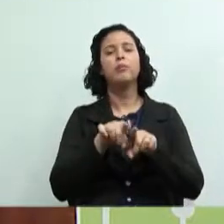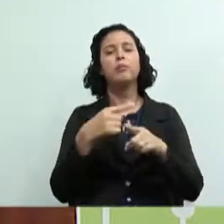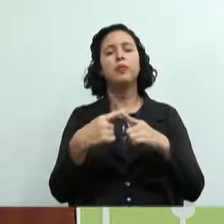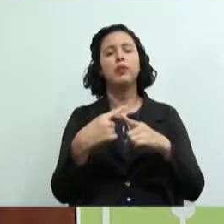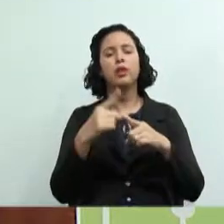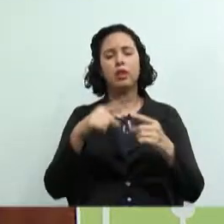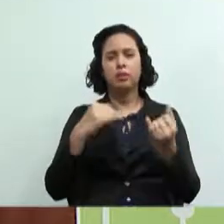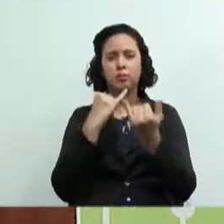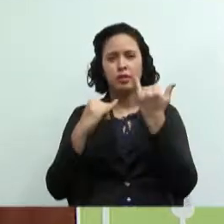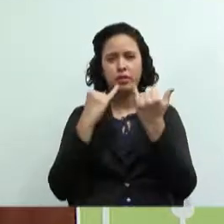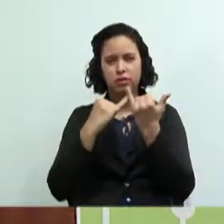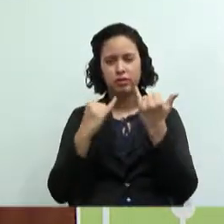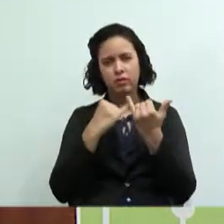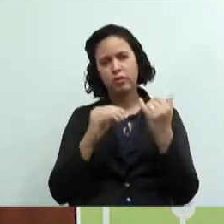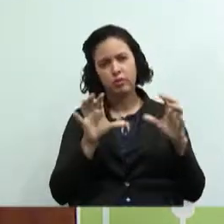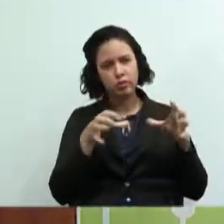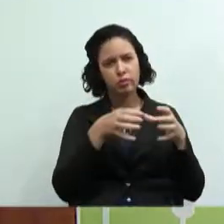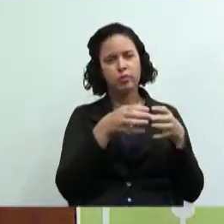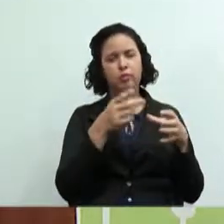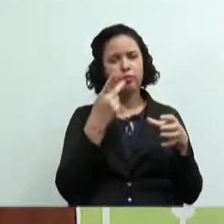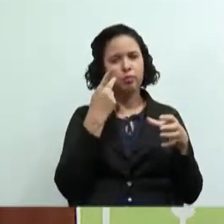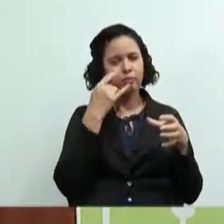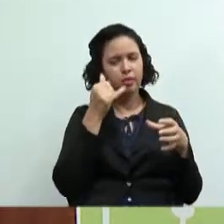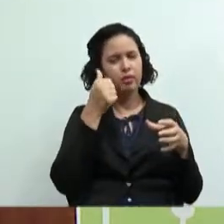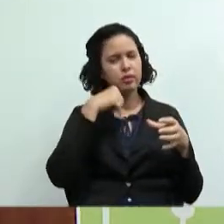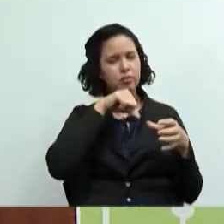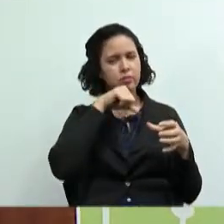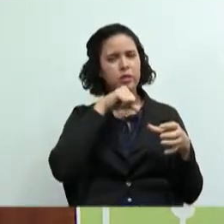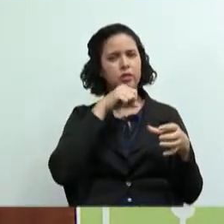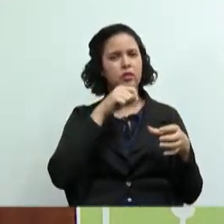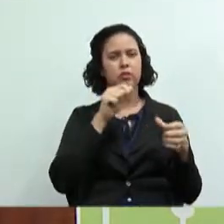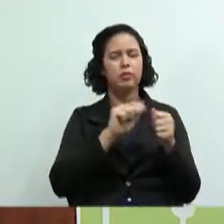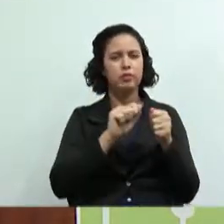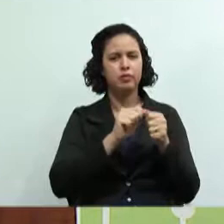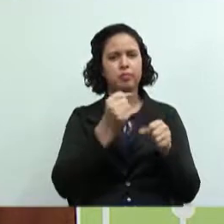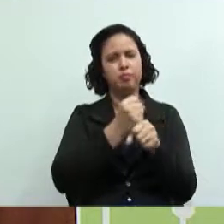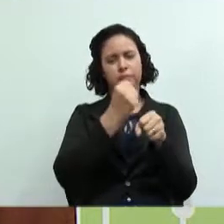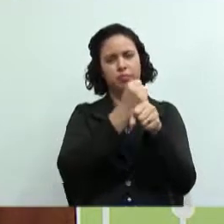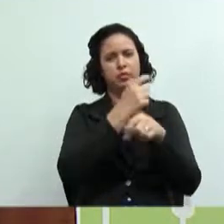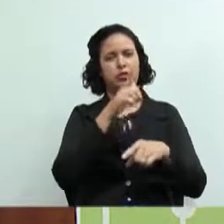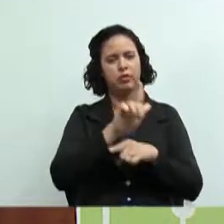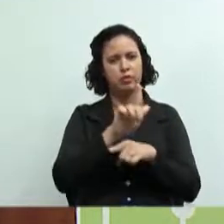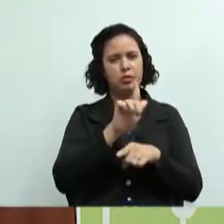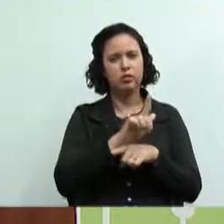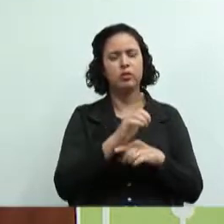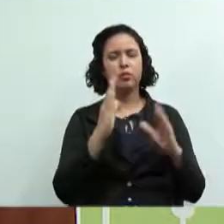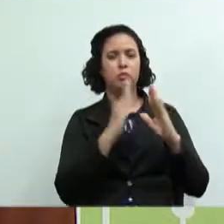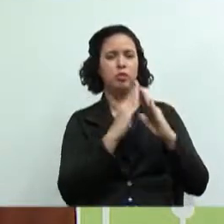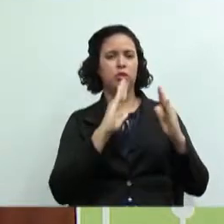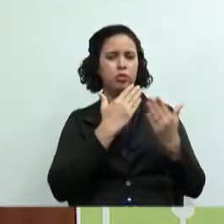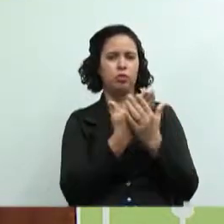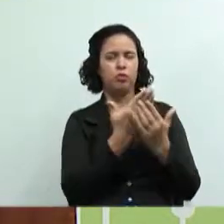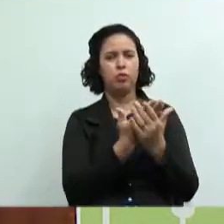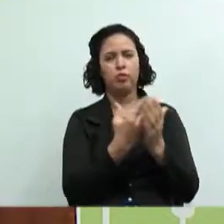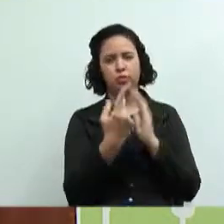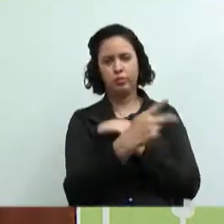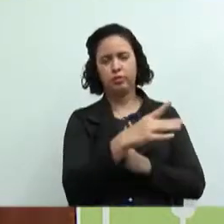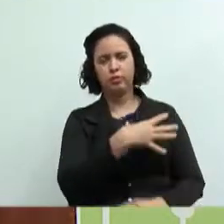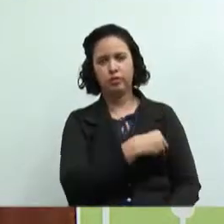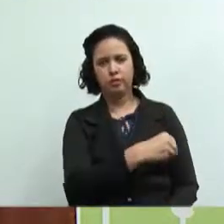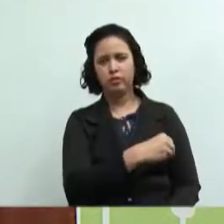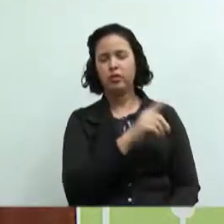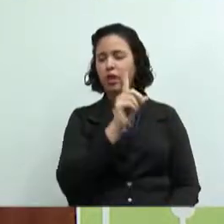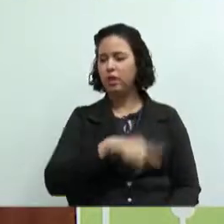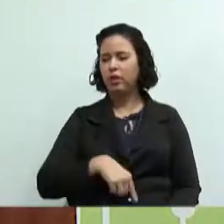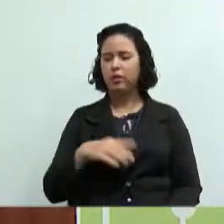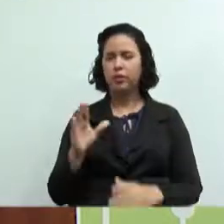pais e mães que se organizam para construir uma escola e gerenciar uma escola para os seus filhos, é o mesmo grupo de pessoas